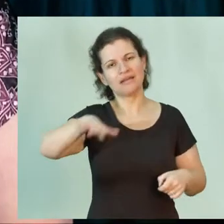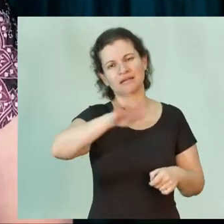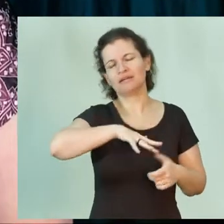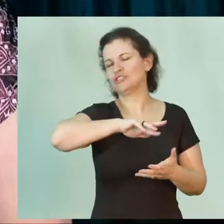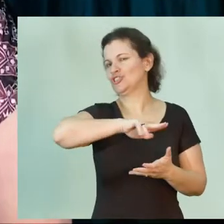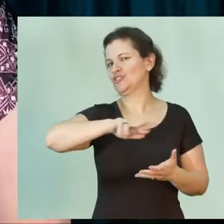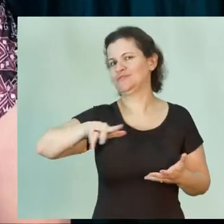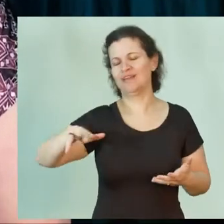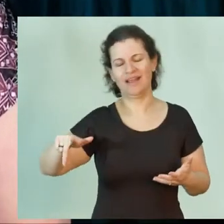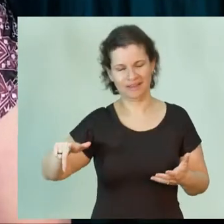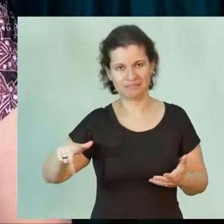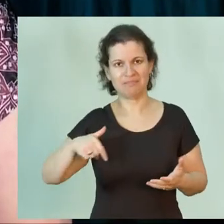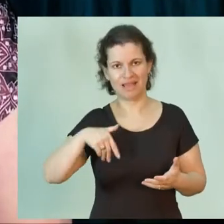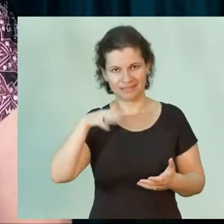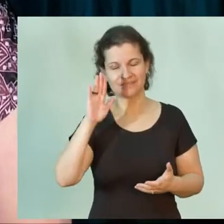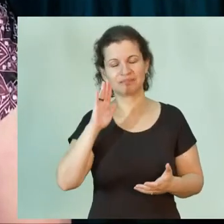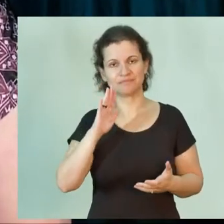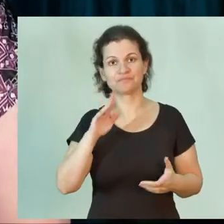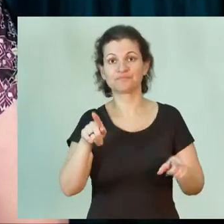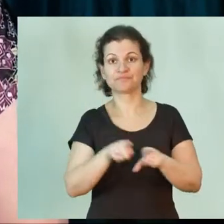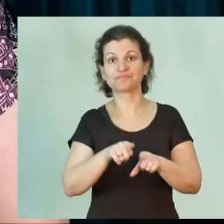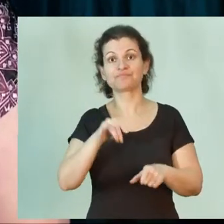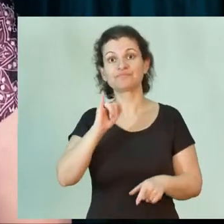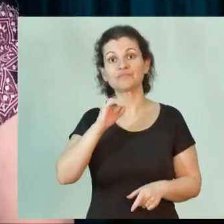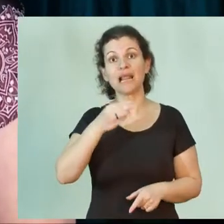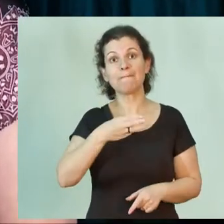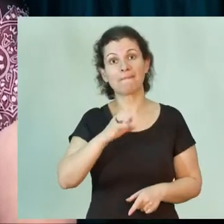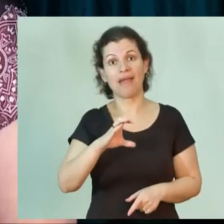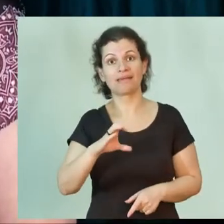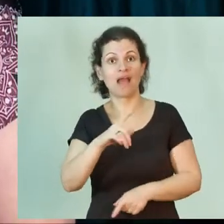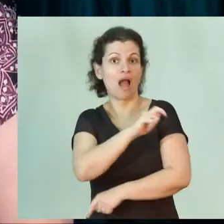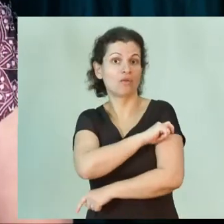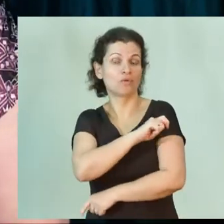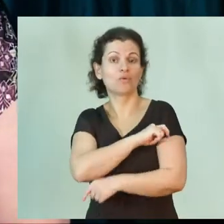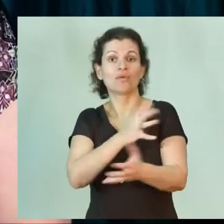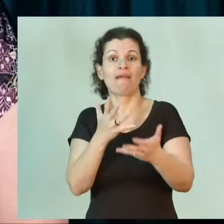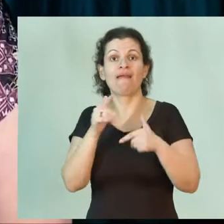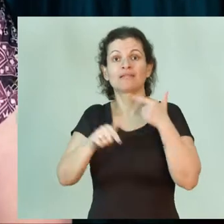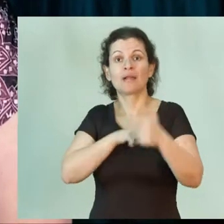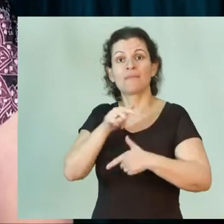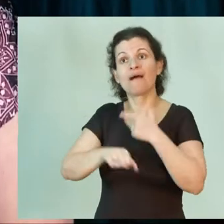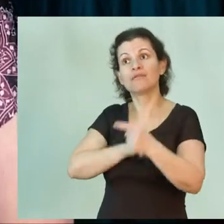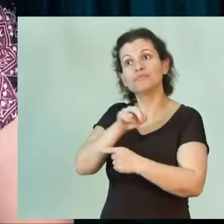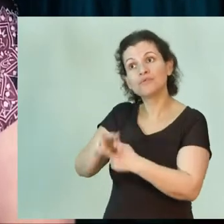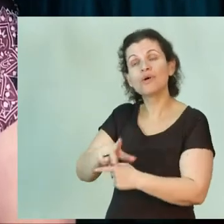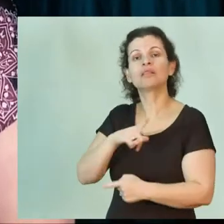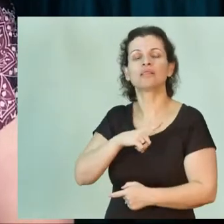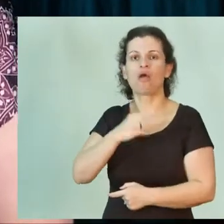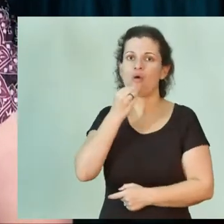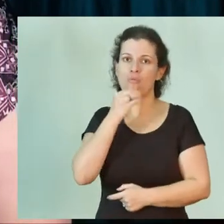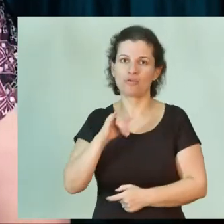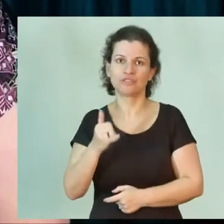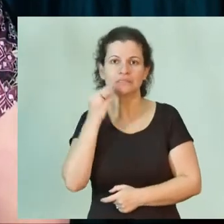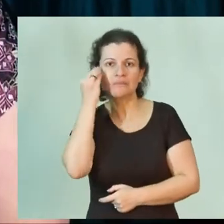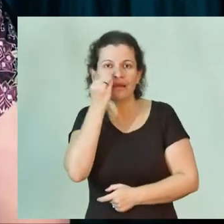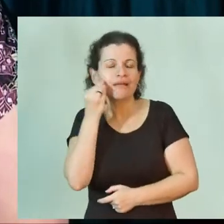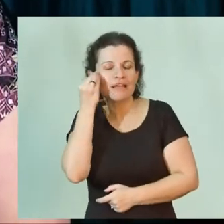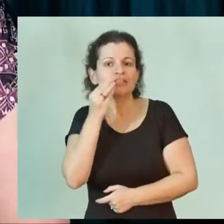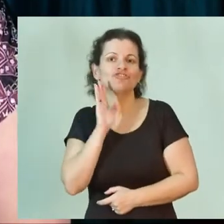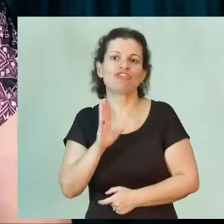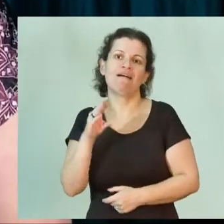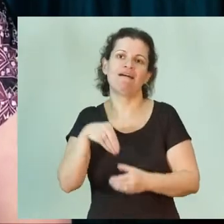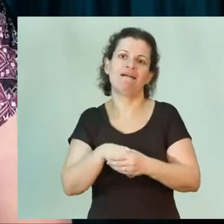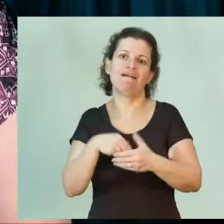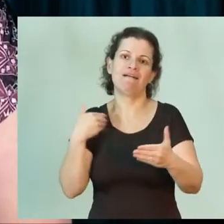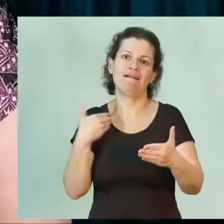diversas. E no IMEC, os alunos que desejam ir para o mercado de trabalho têm a oportunidade de experimentar isso já